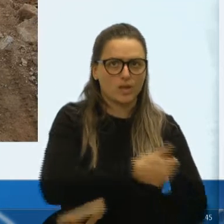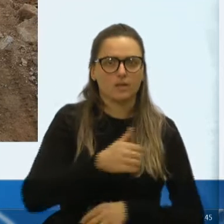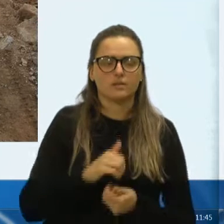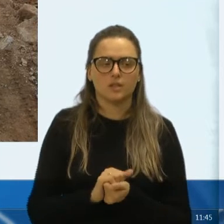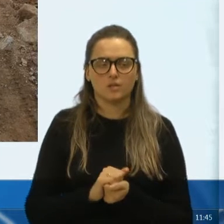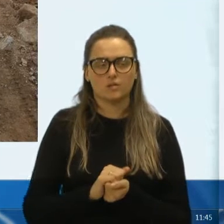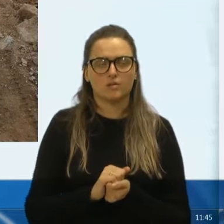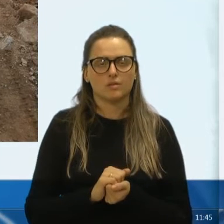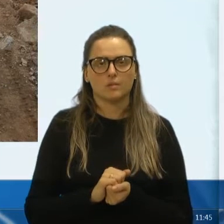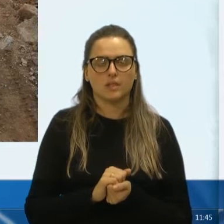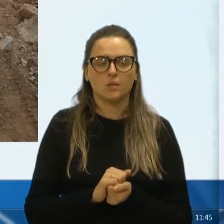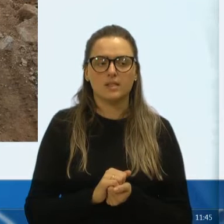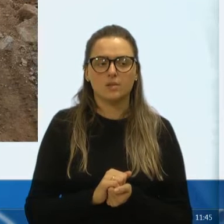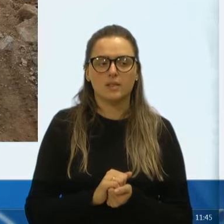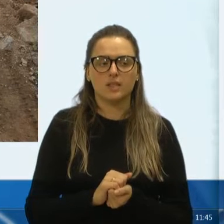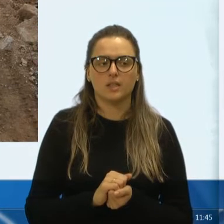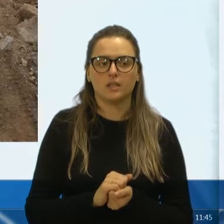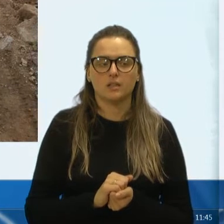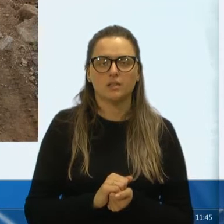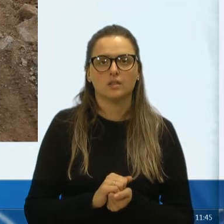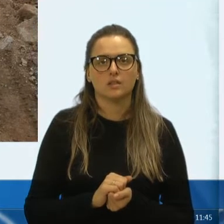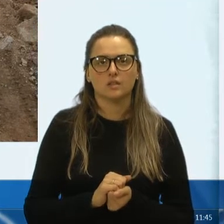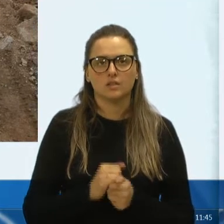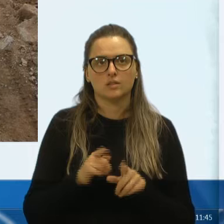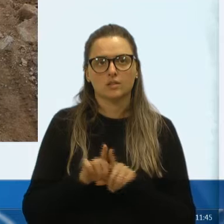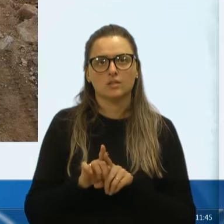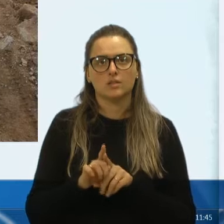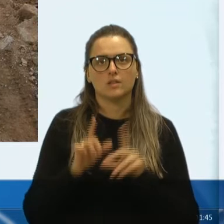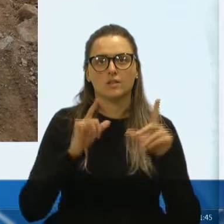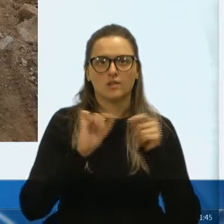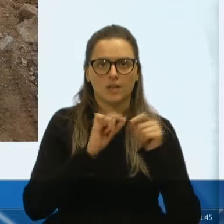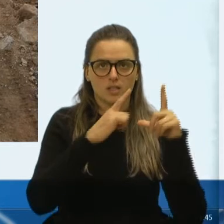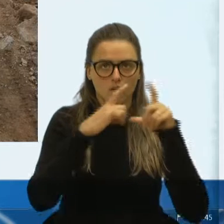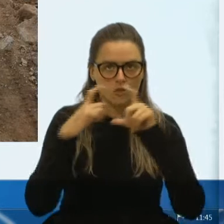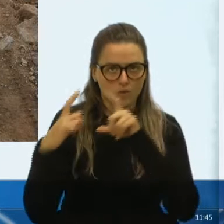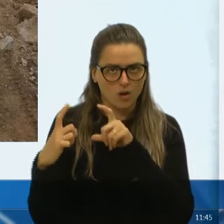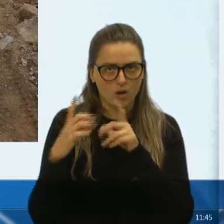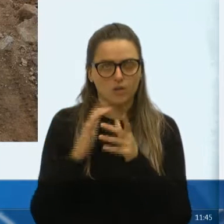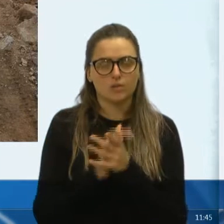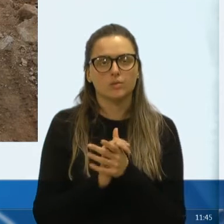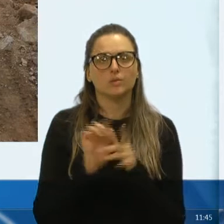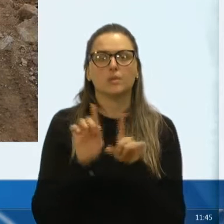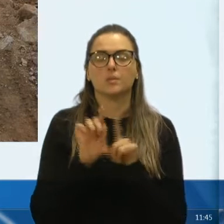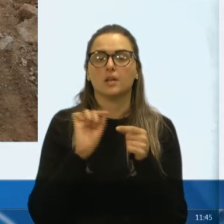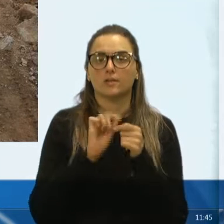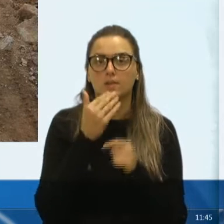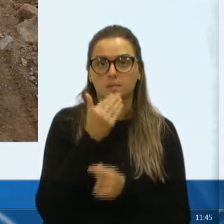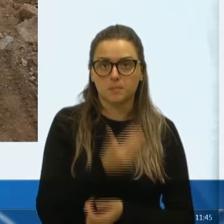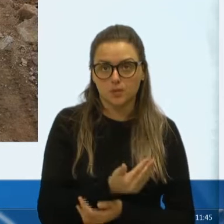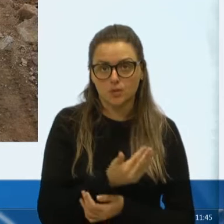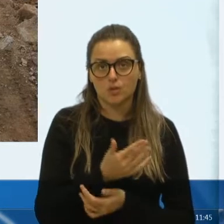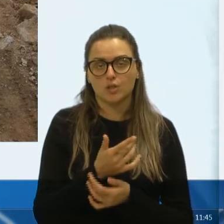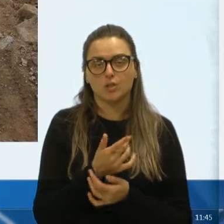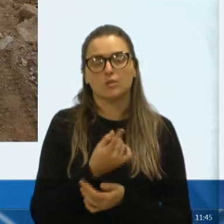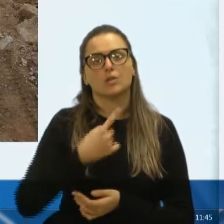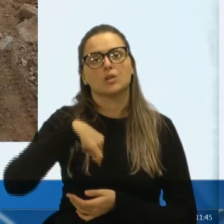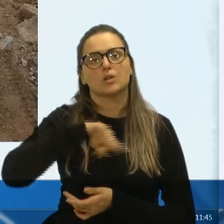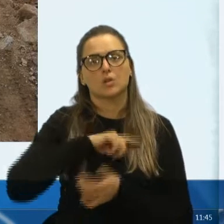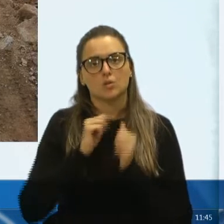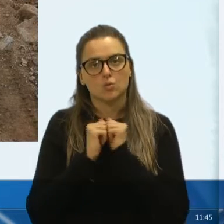eu e o nosso assessor Ademir, né, tivemos lá no local, tiramos foto, fizemos um pedido, como é uma rua,